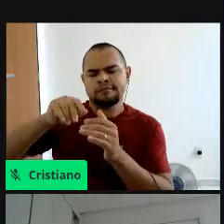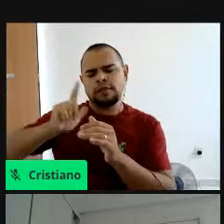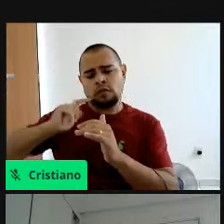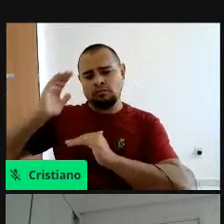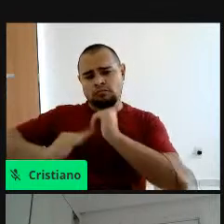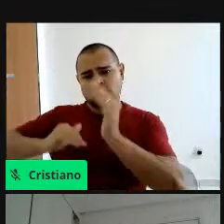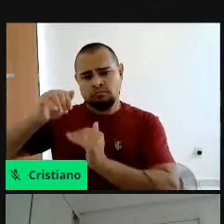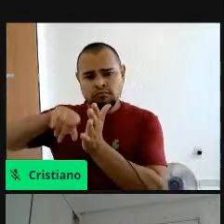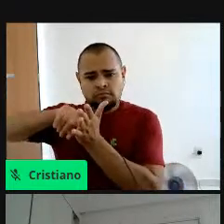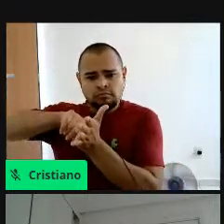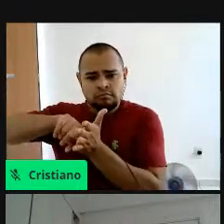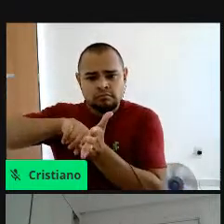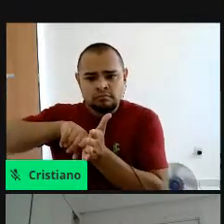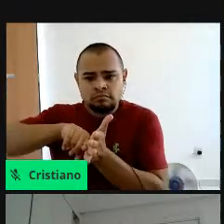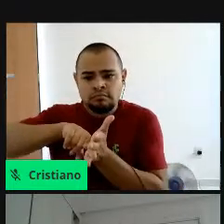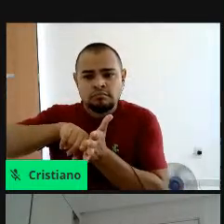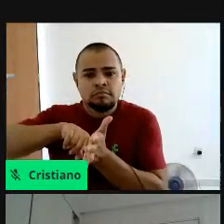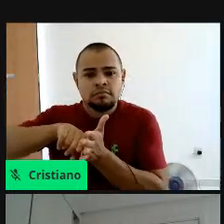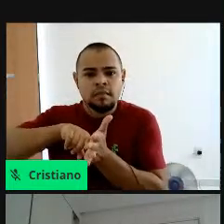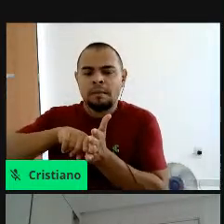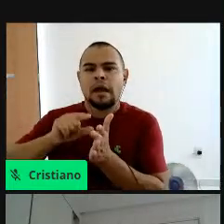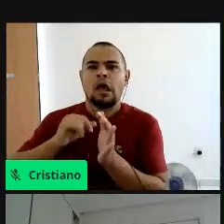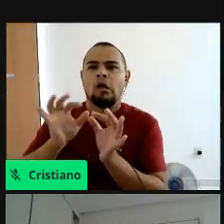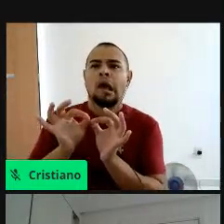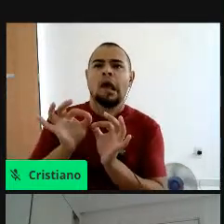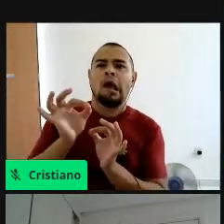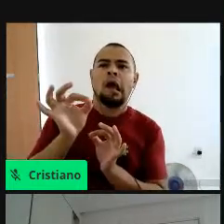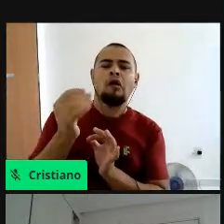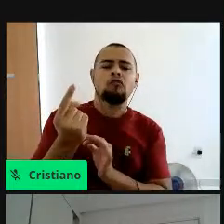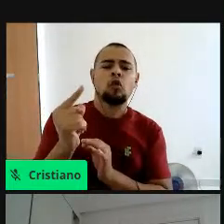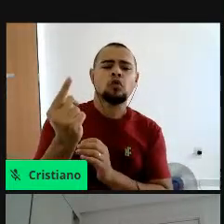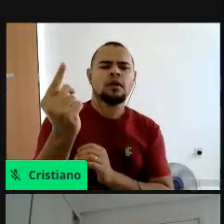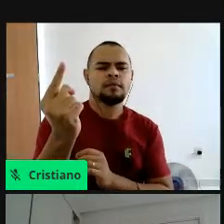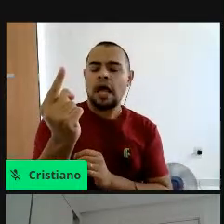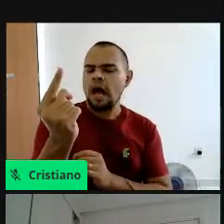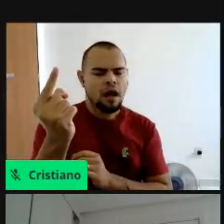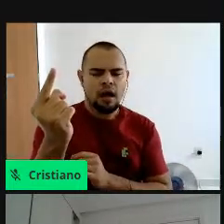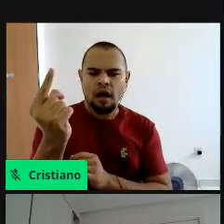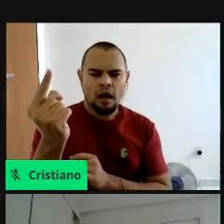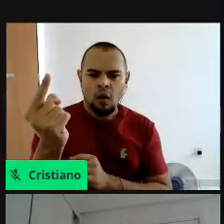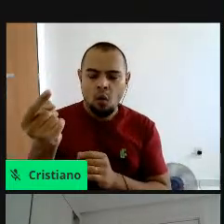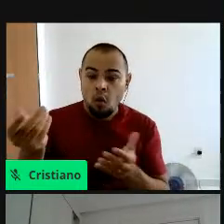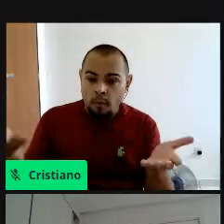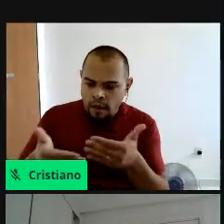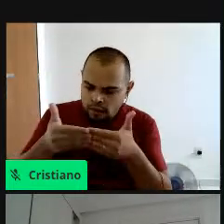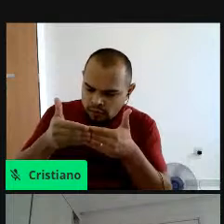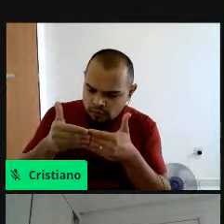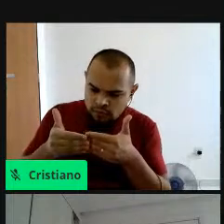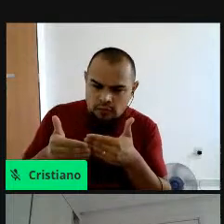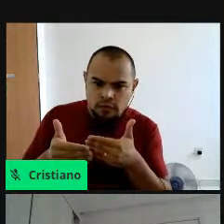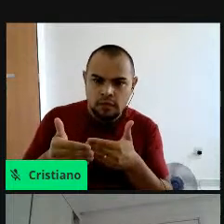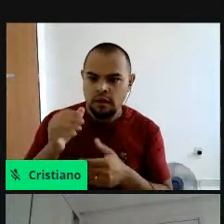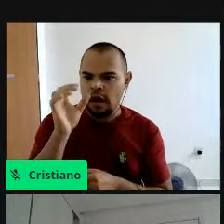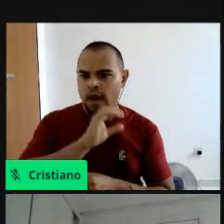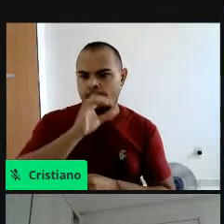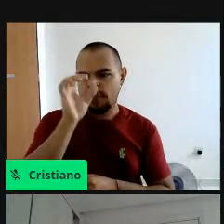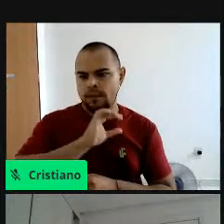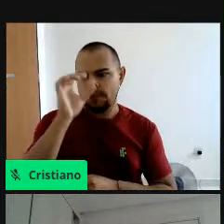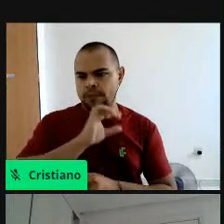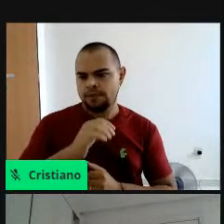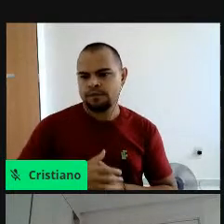trabalhando nisso para que isso não fique tão longe, né, que isso seja realmente, de fato, aplicado o mais rápido possível.